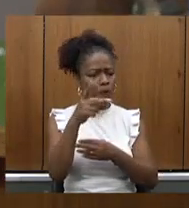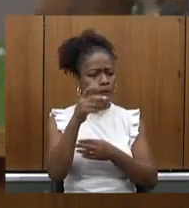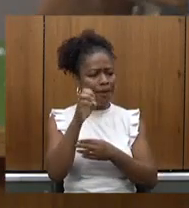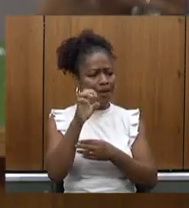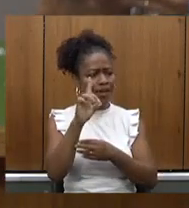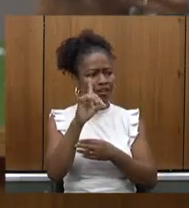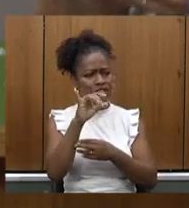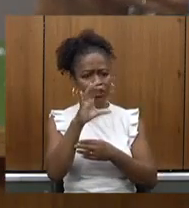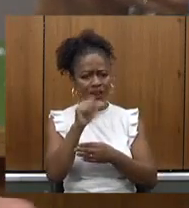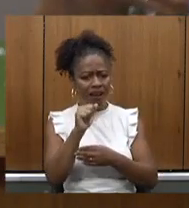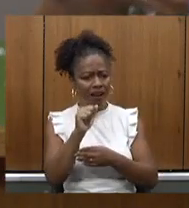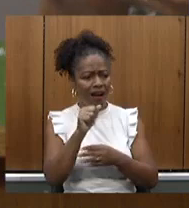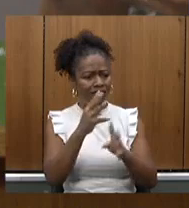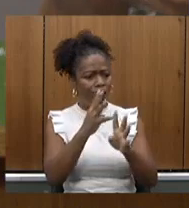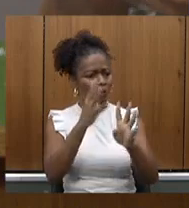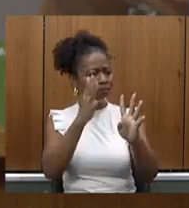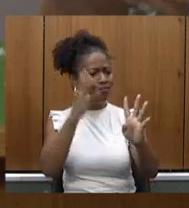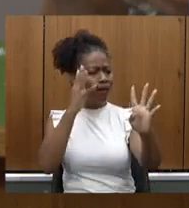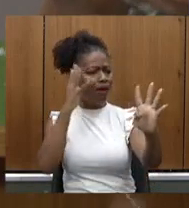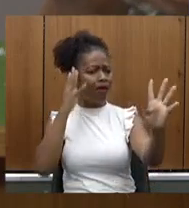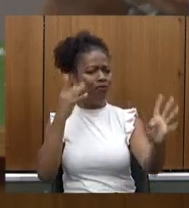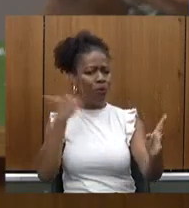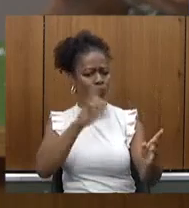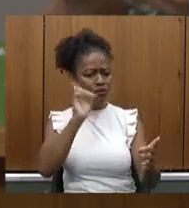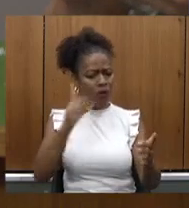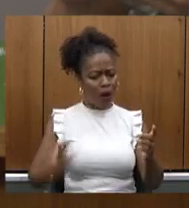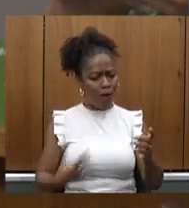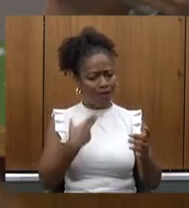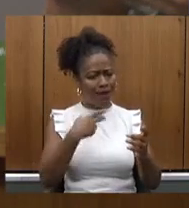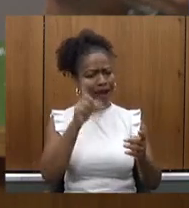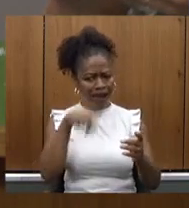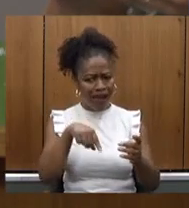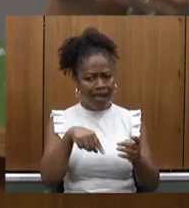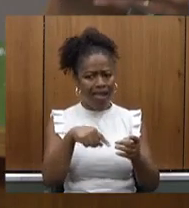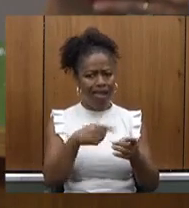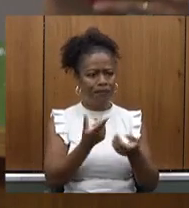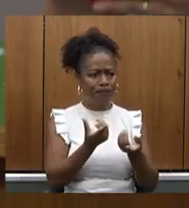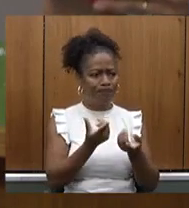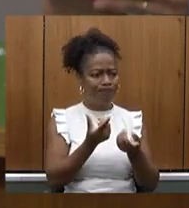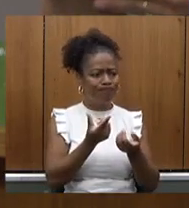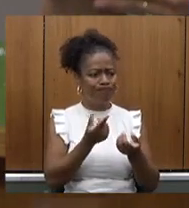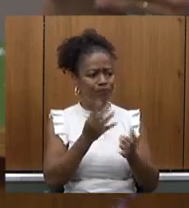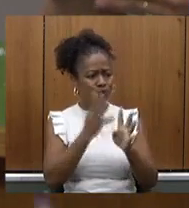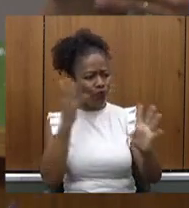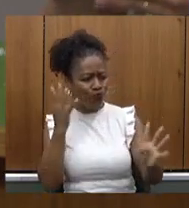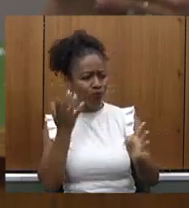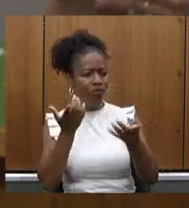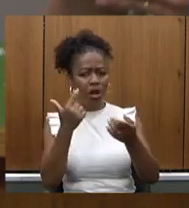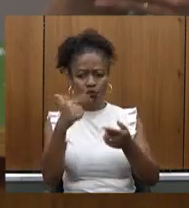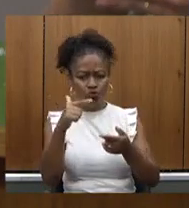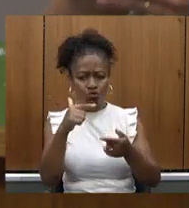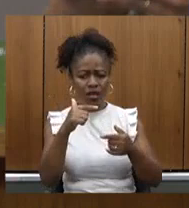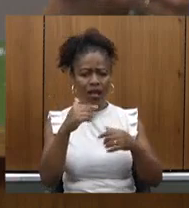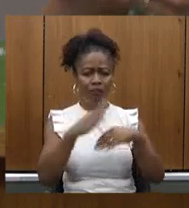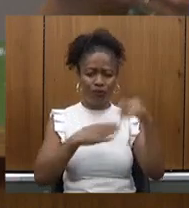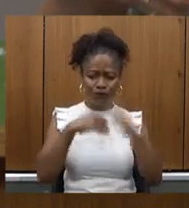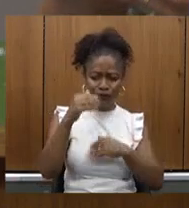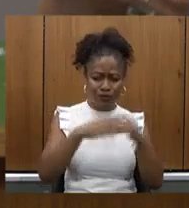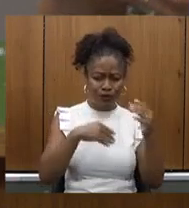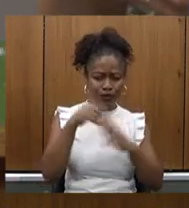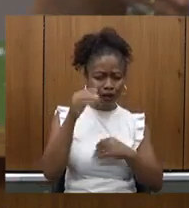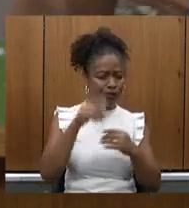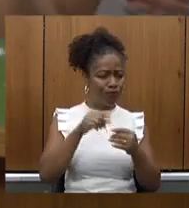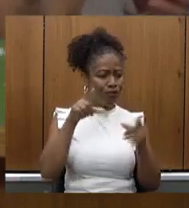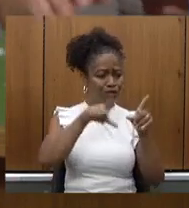está aumentando a fila não estamos conseguindo operar o problema é da remuneração o problema é que não tem um profissional com essa especialidade então